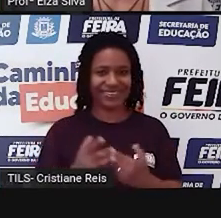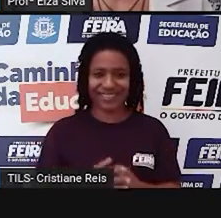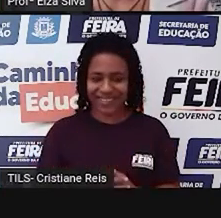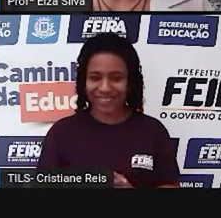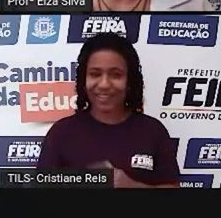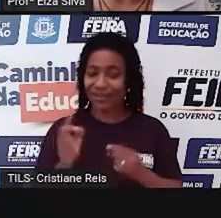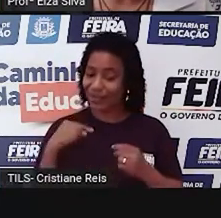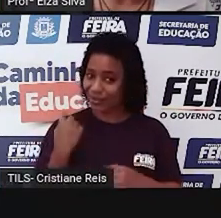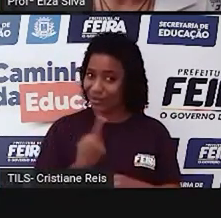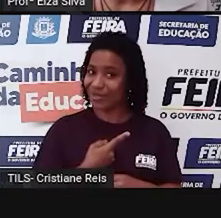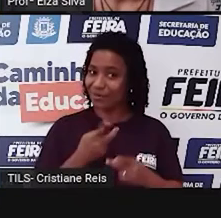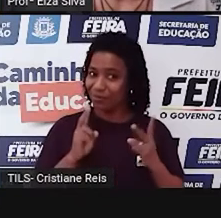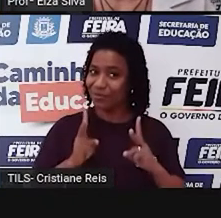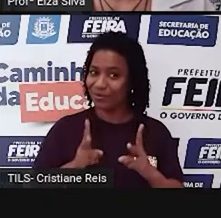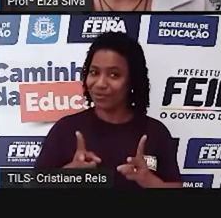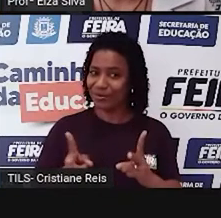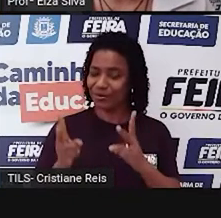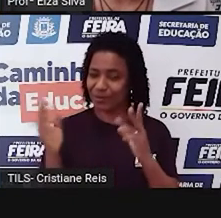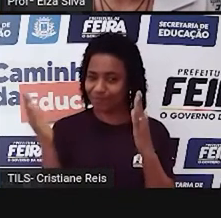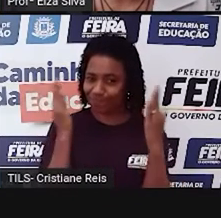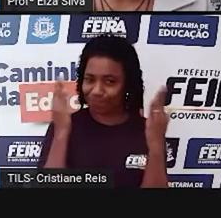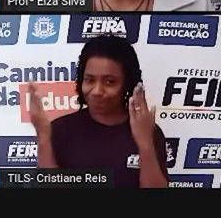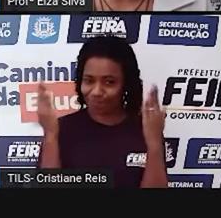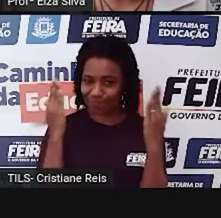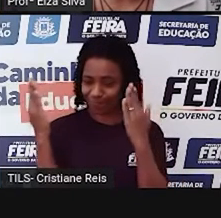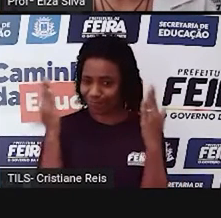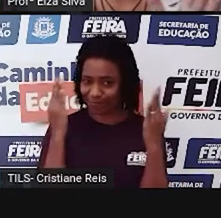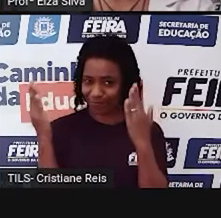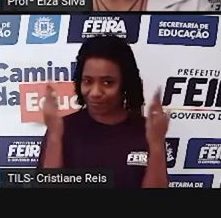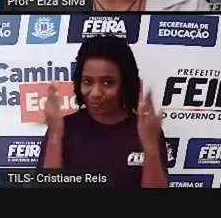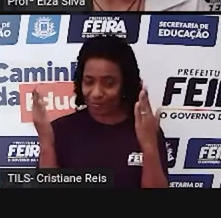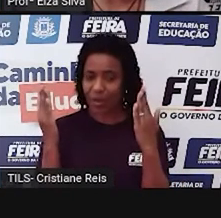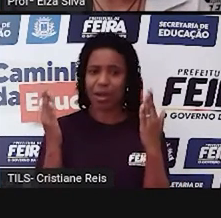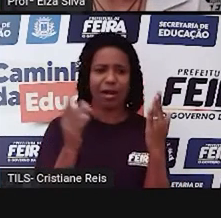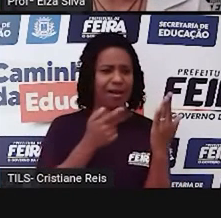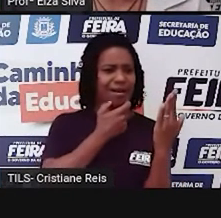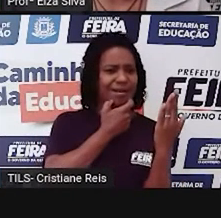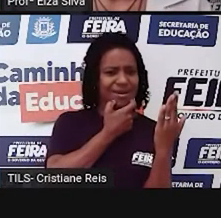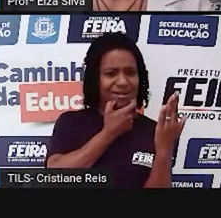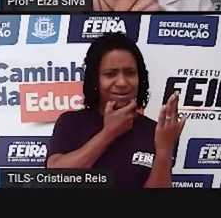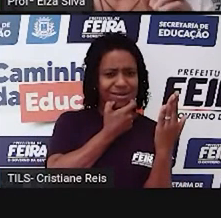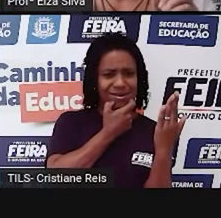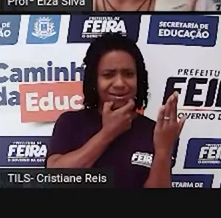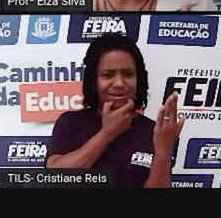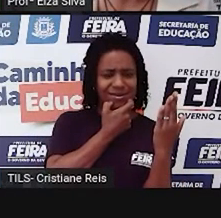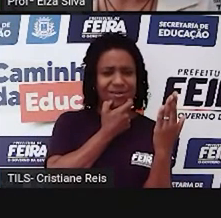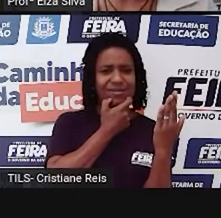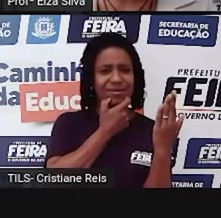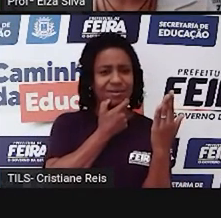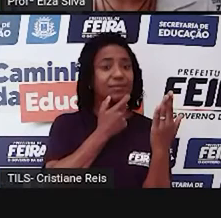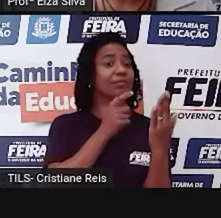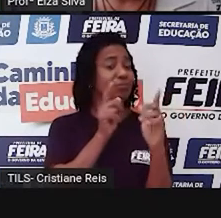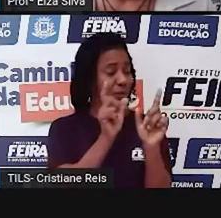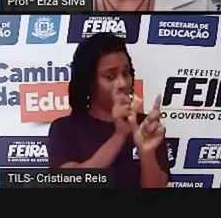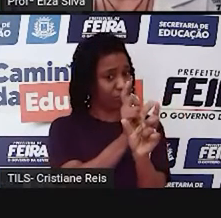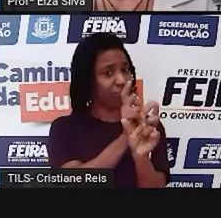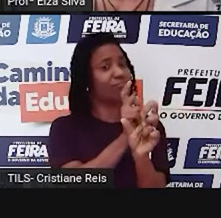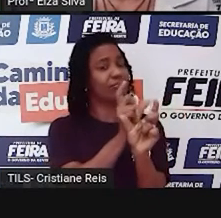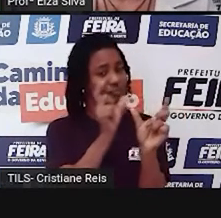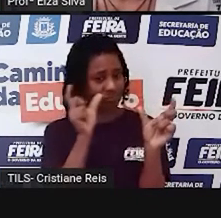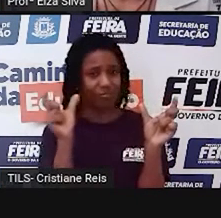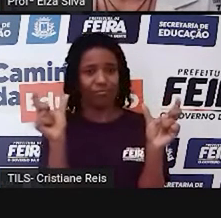para a gente perceber que essas palavras da língua inglesa que estão no nosso idioma algumas se parecem